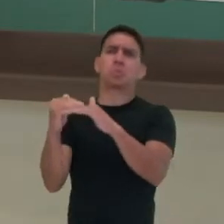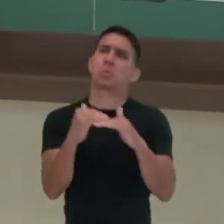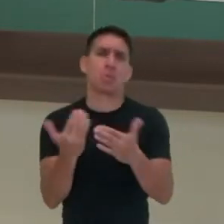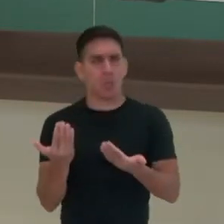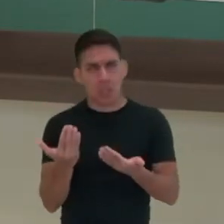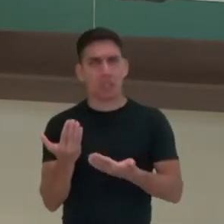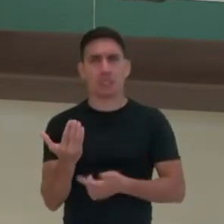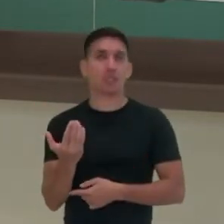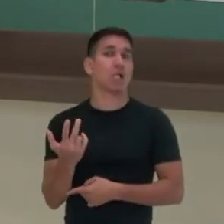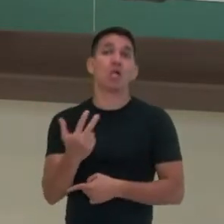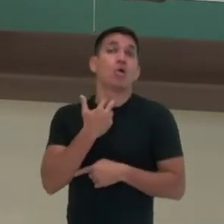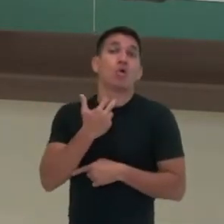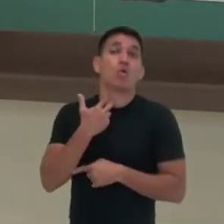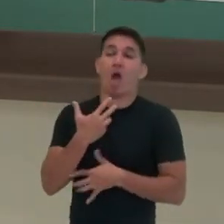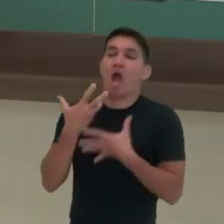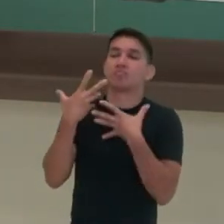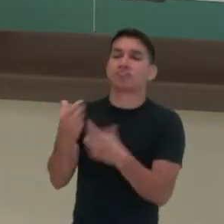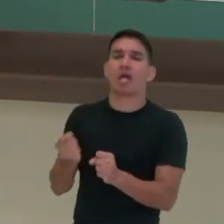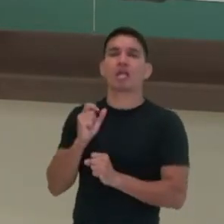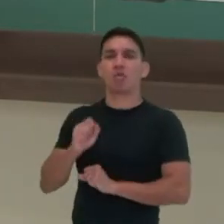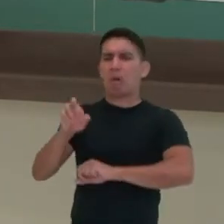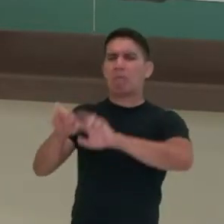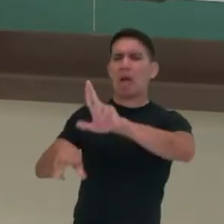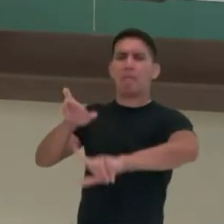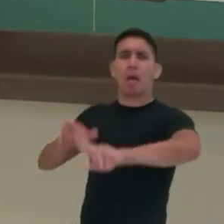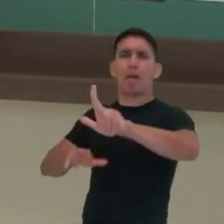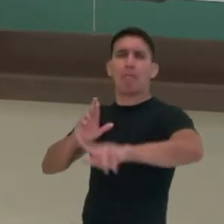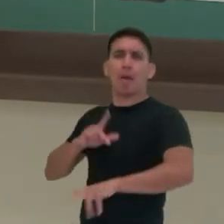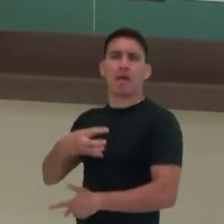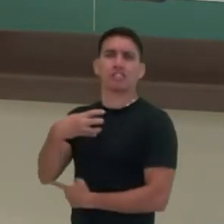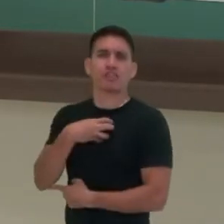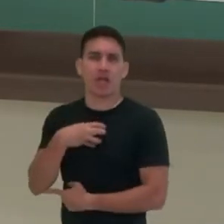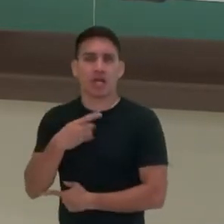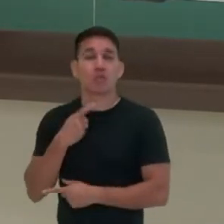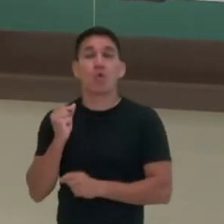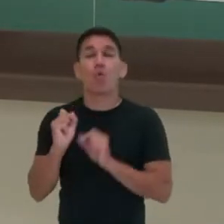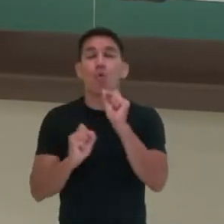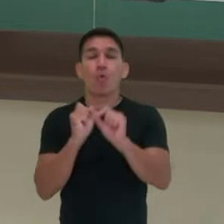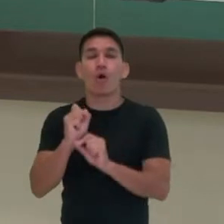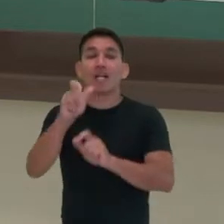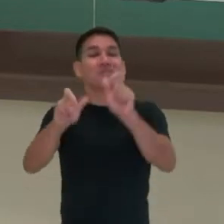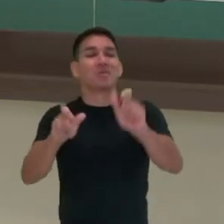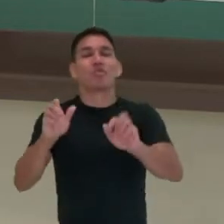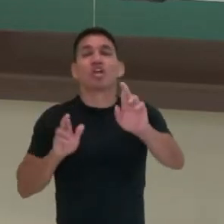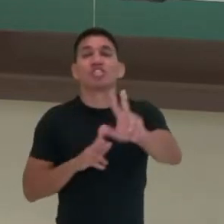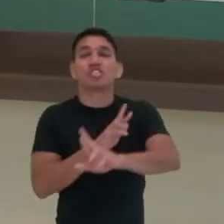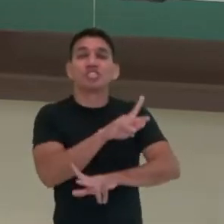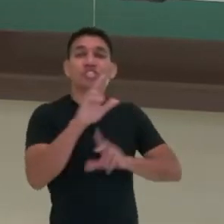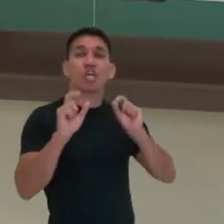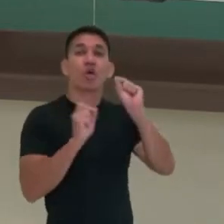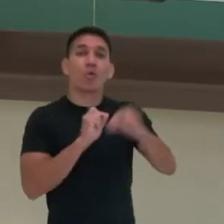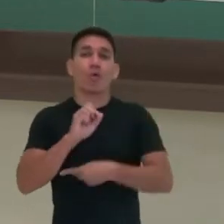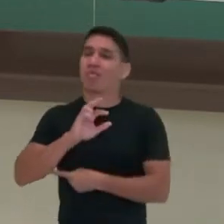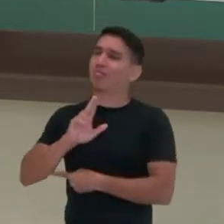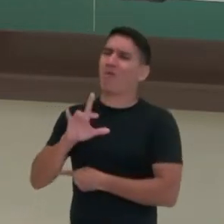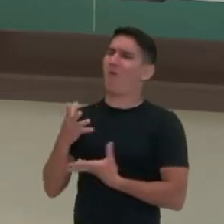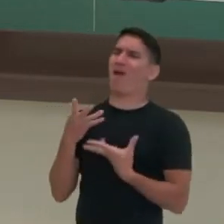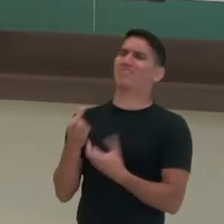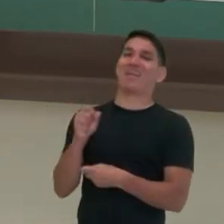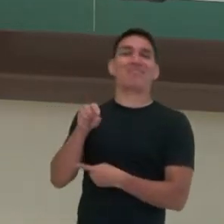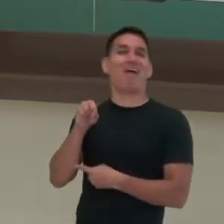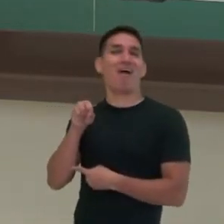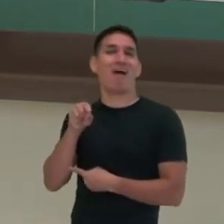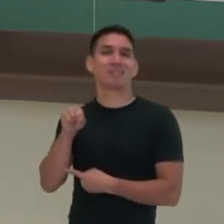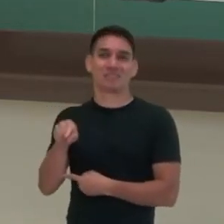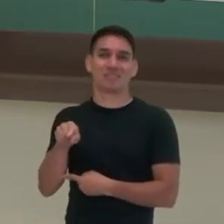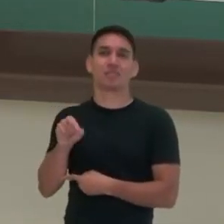a não admissão dessa heterogeneidade, o fato de que as pessoas são diferentes, isso não é muito bem aceito nos